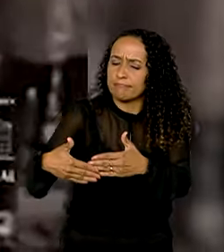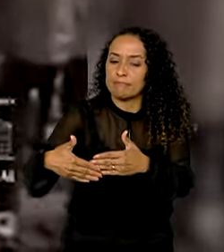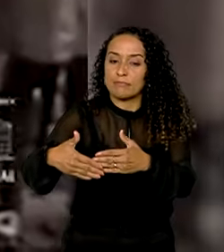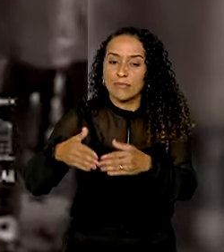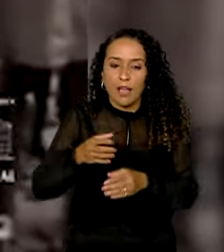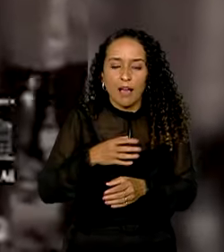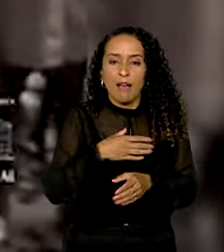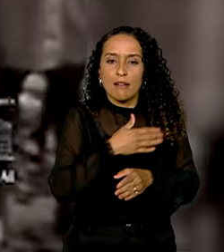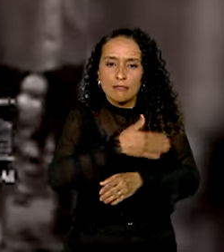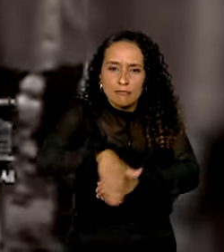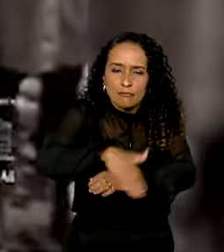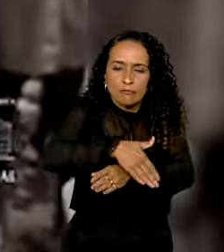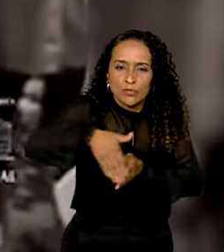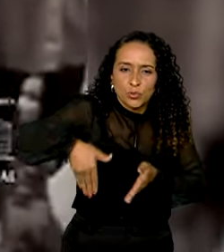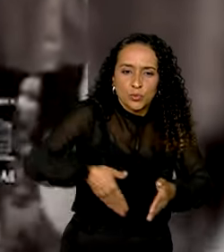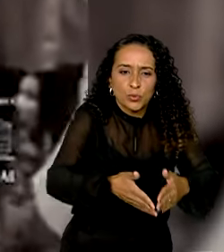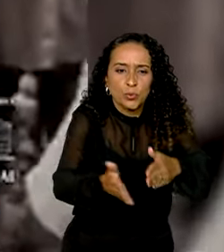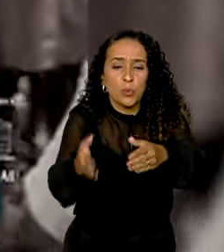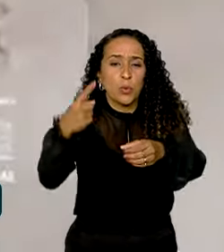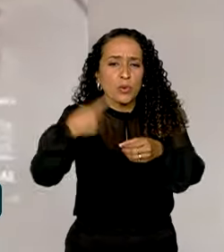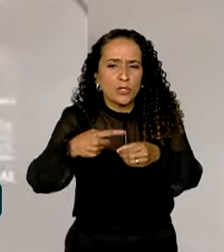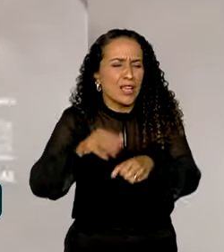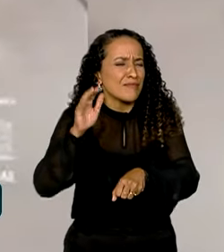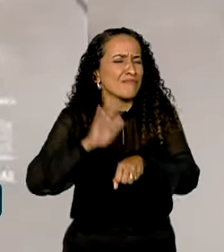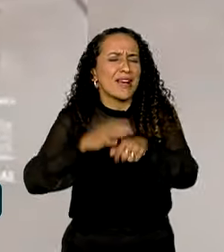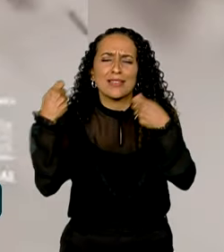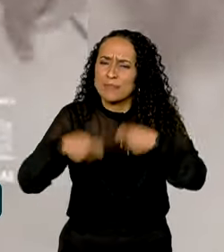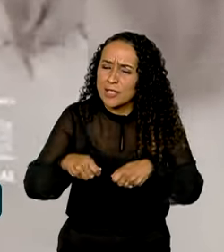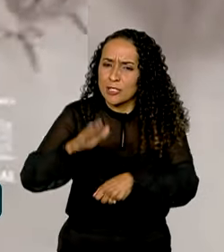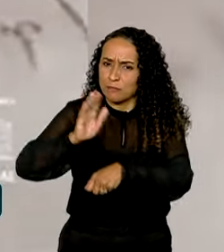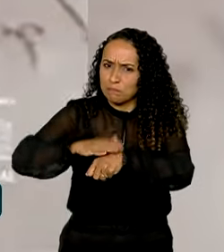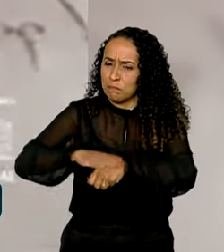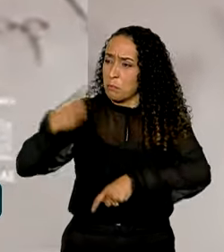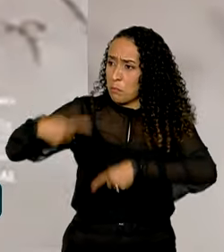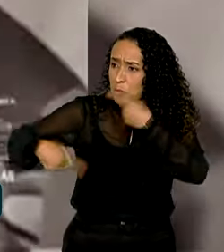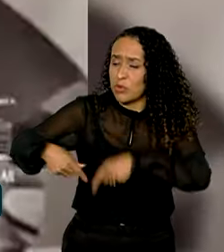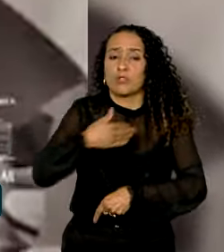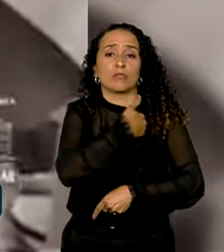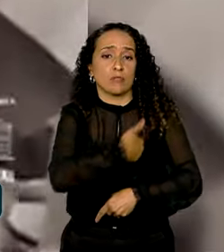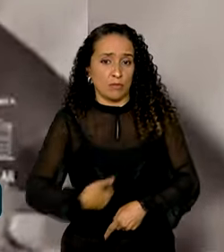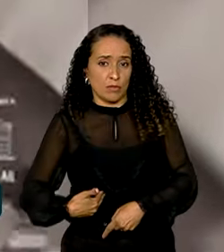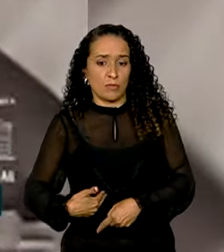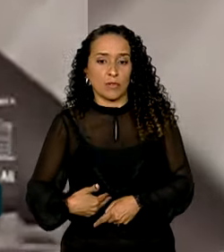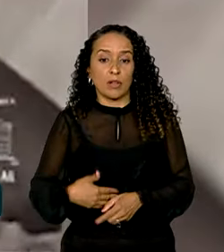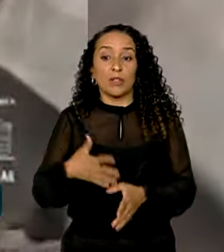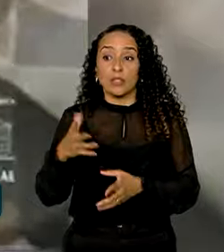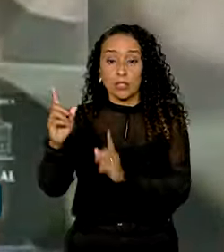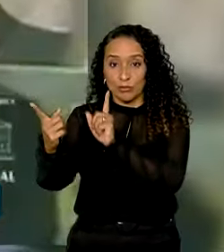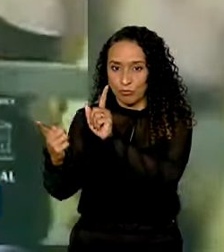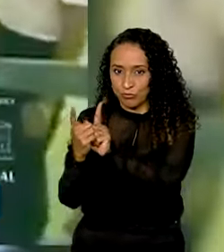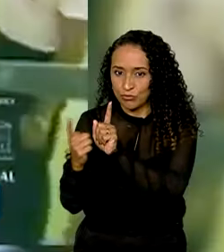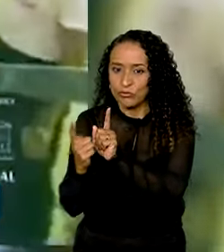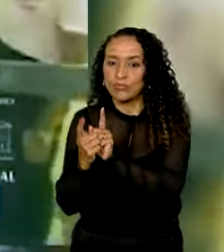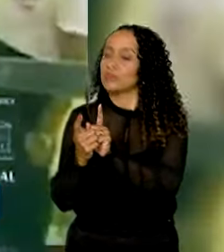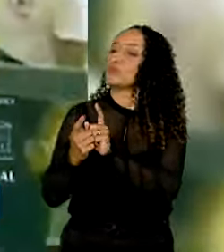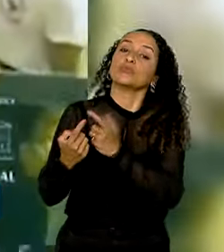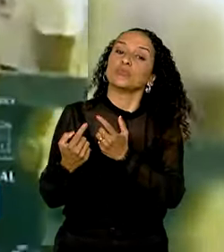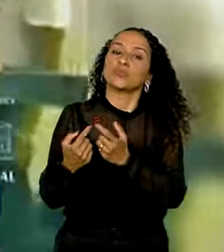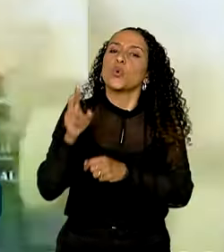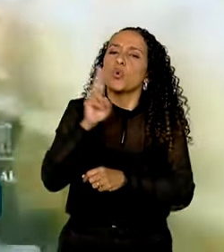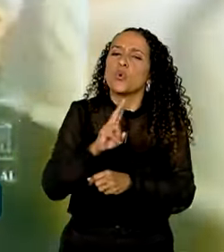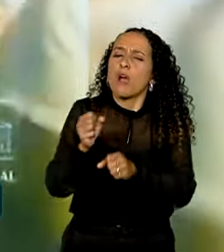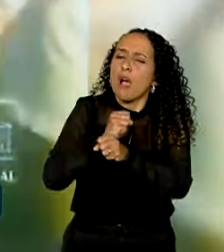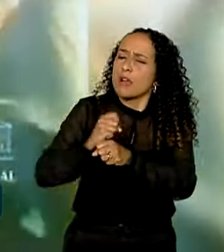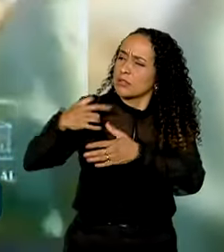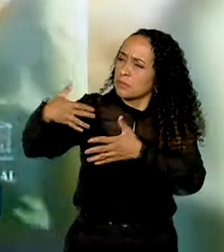brasileiras mais necessitadas de ações e políticas públicas. Durante o atendimento... Os anos